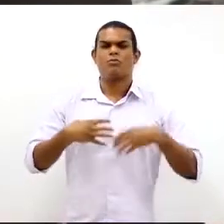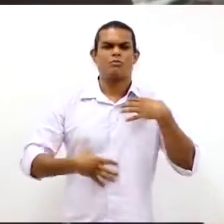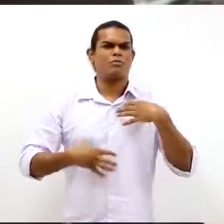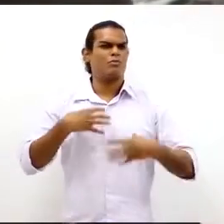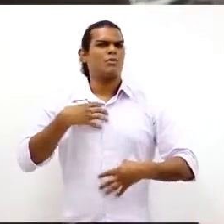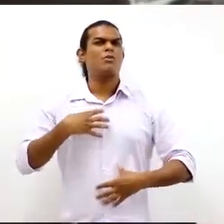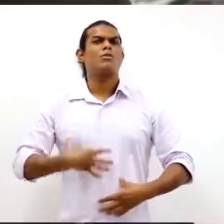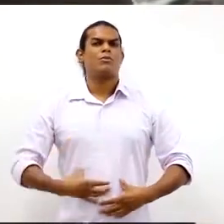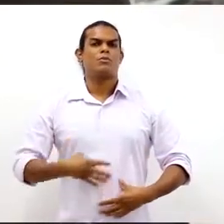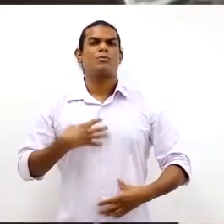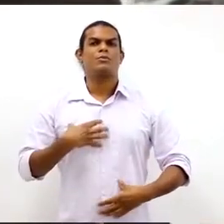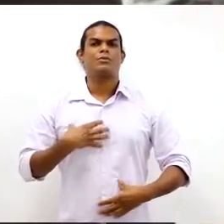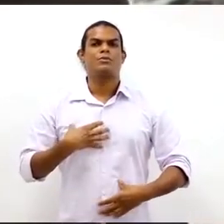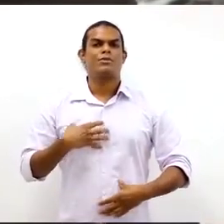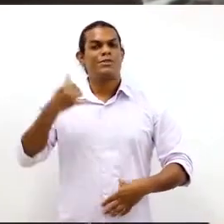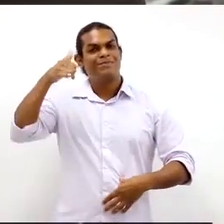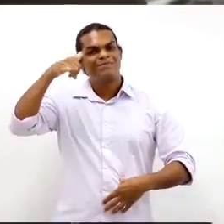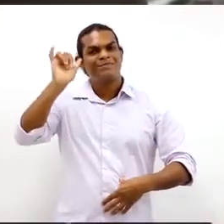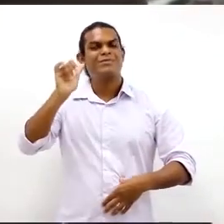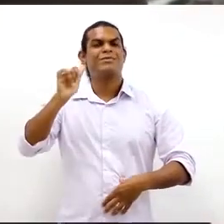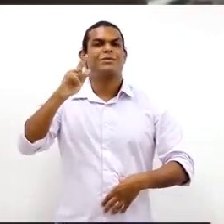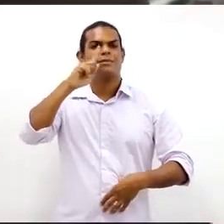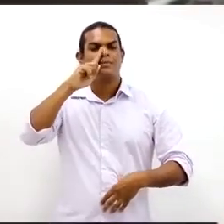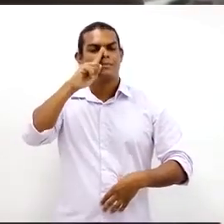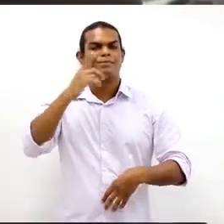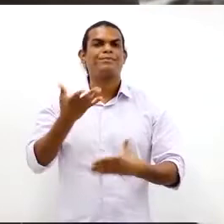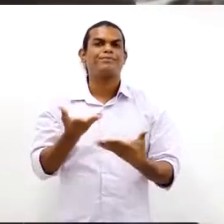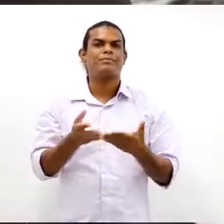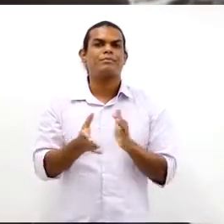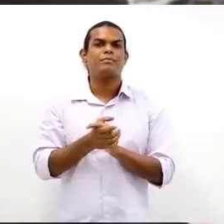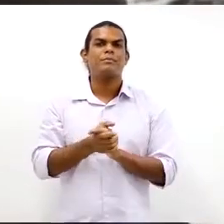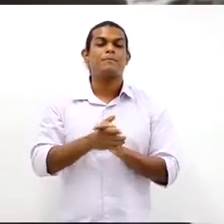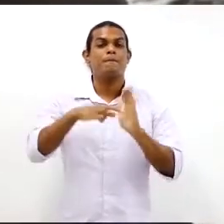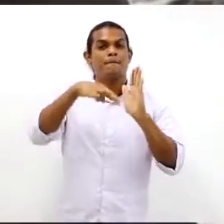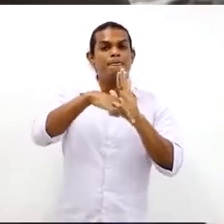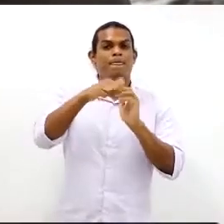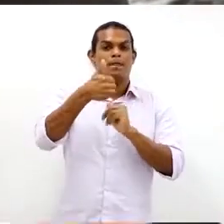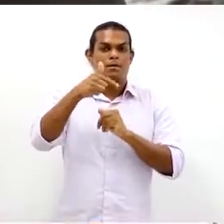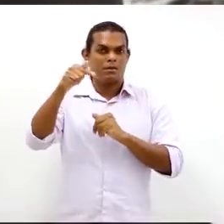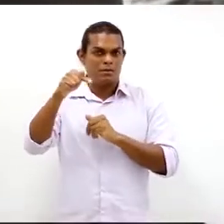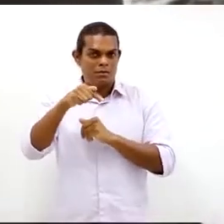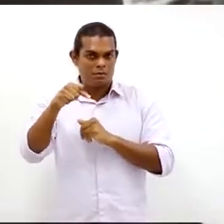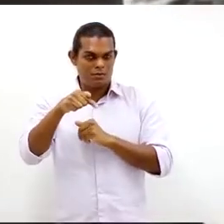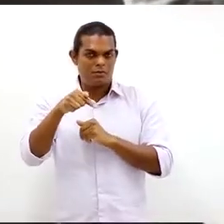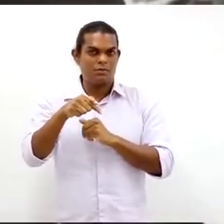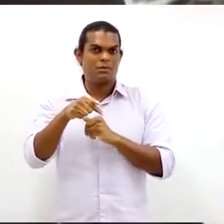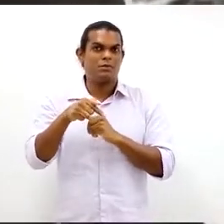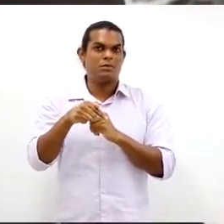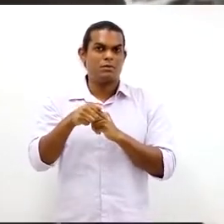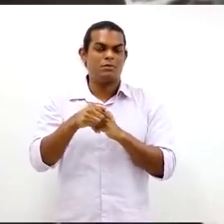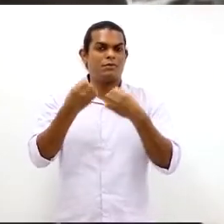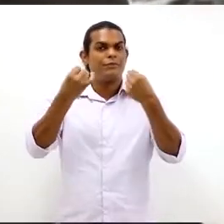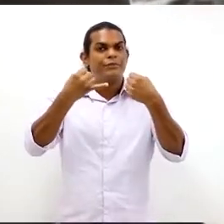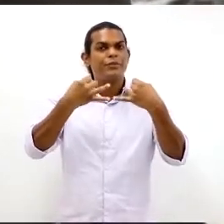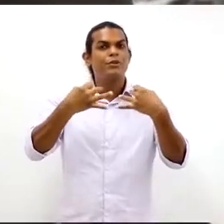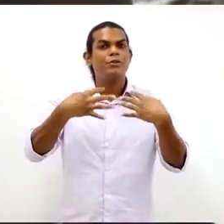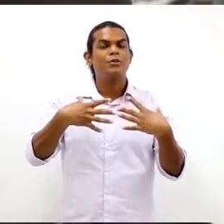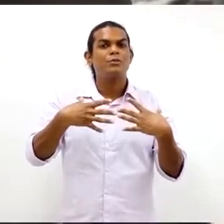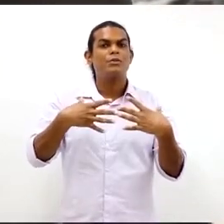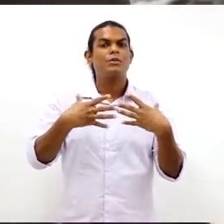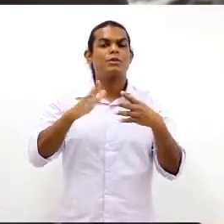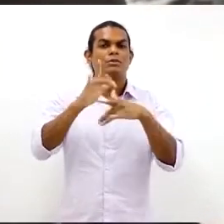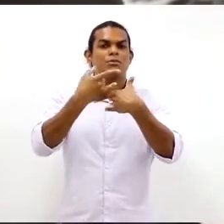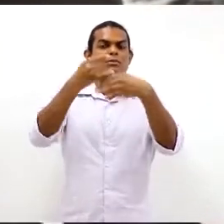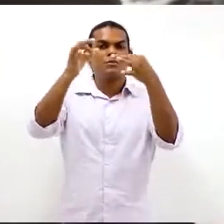não se provocar ou não se colocar em risco. Então, a NR17 nos vai falar exatamente sobre as questões